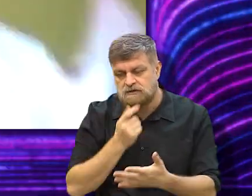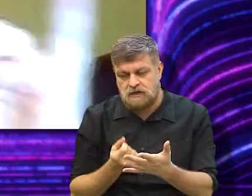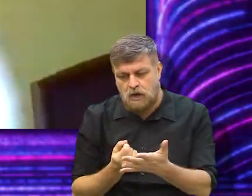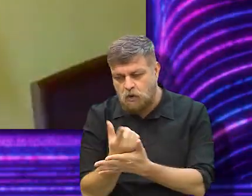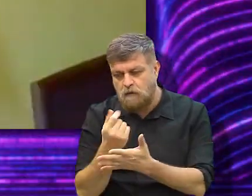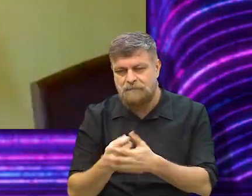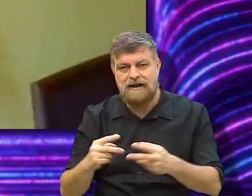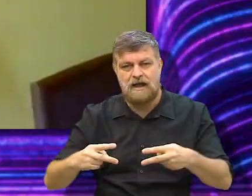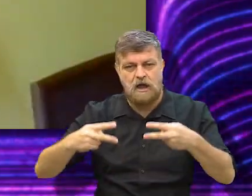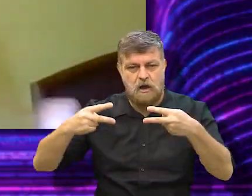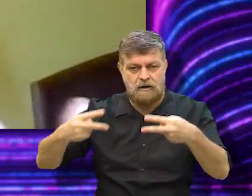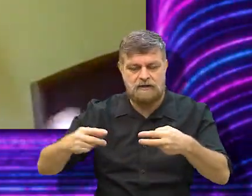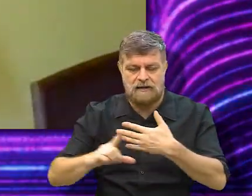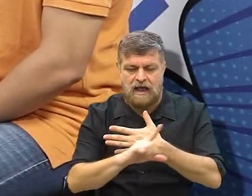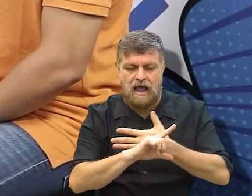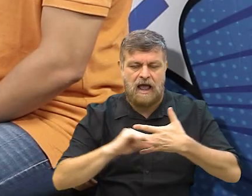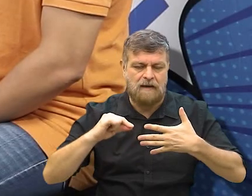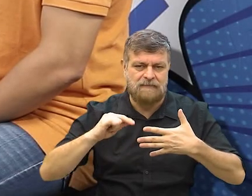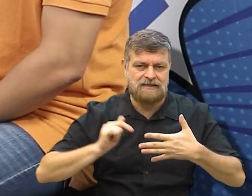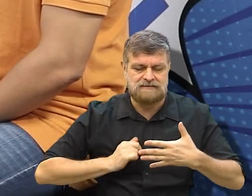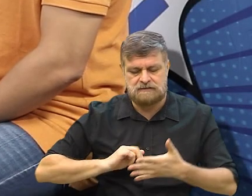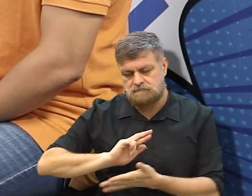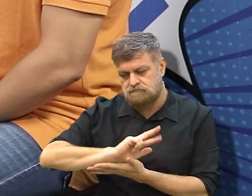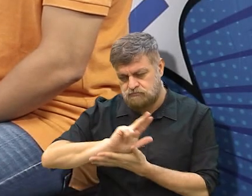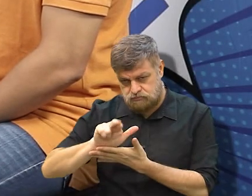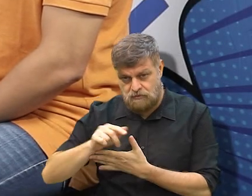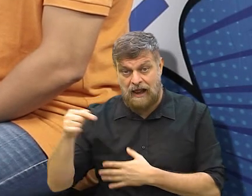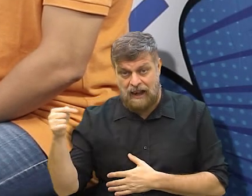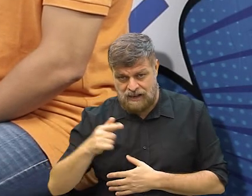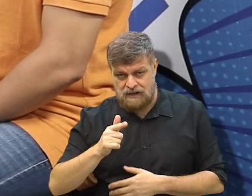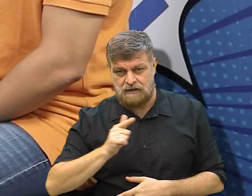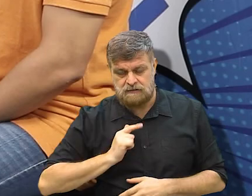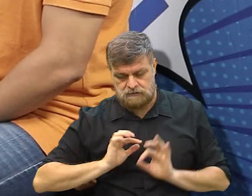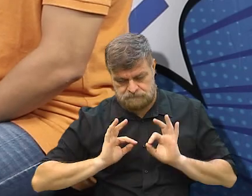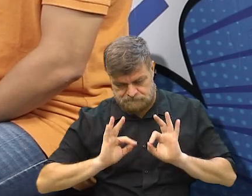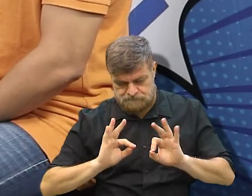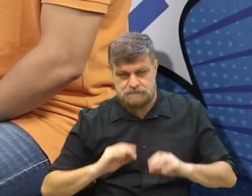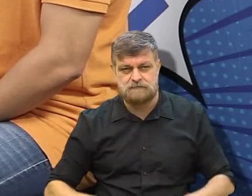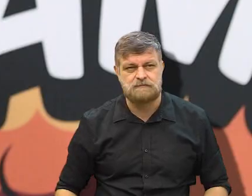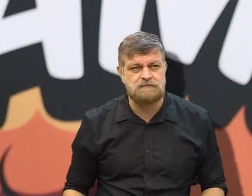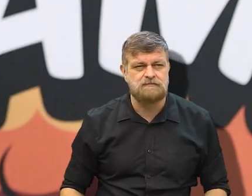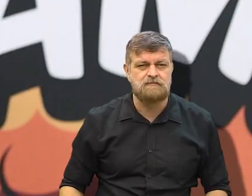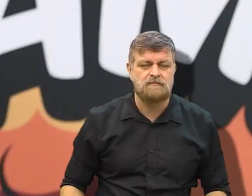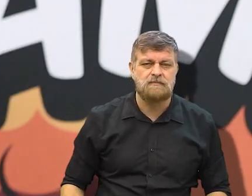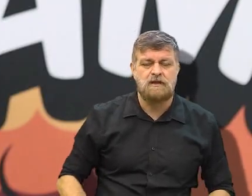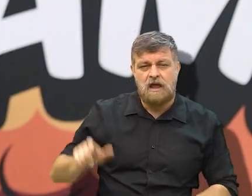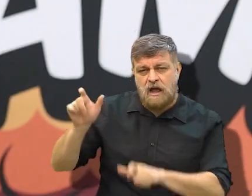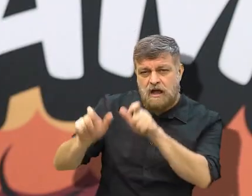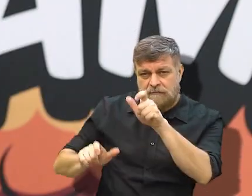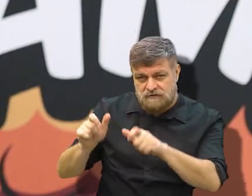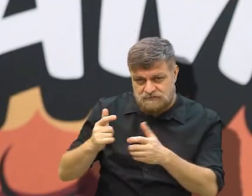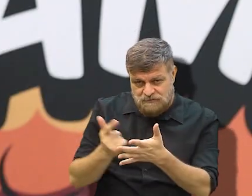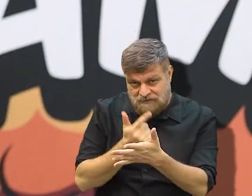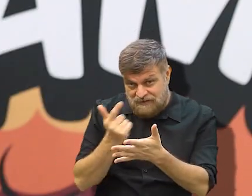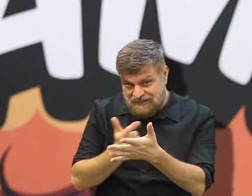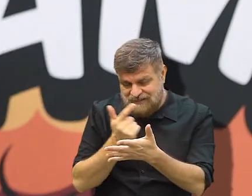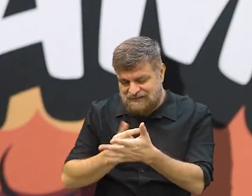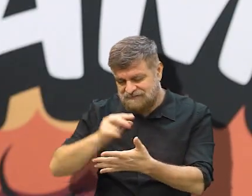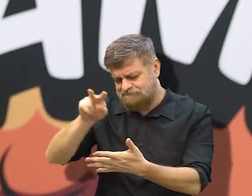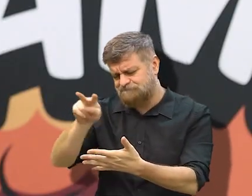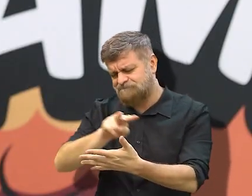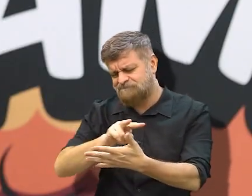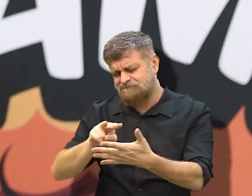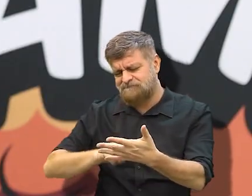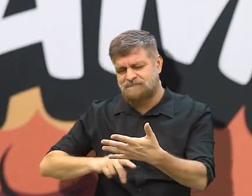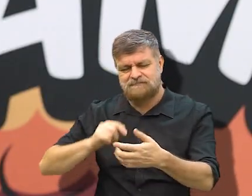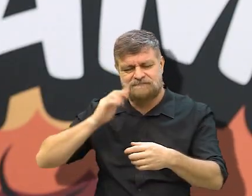todos os links para a Amazon, para o Clube dos Autores, está tudo lá também, direitinho. Anne, o pessoal de casa tem que ler o livro,